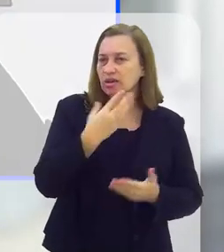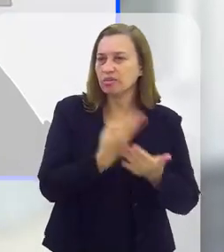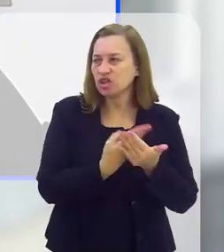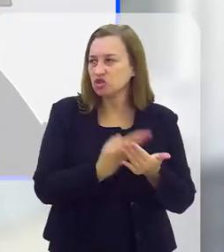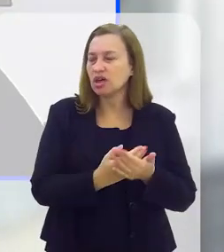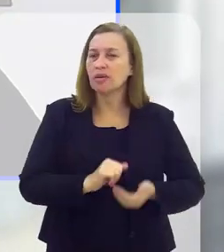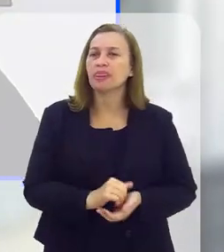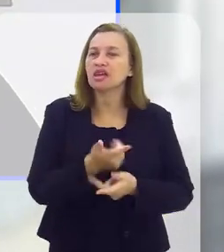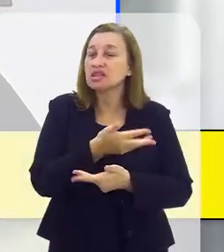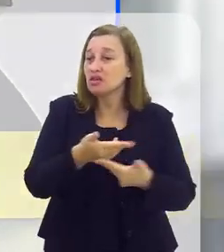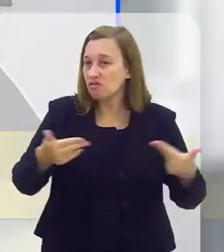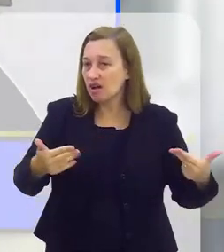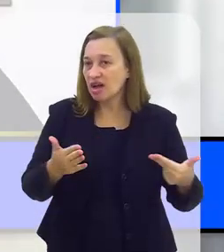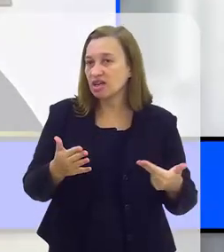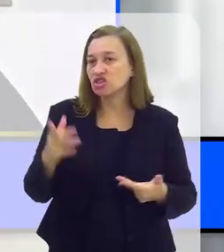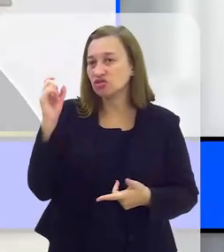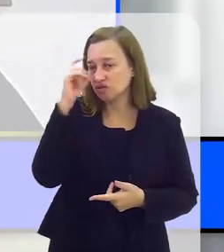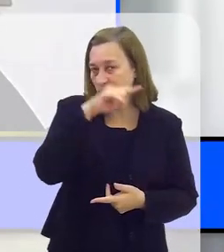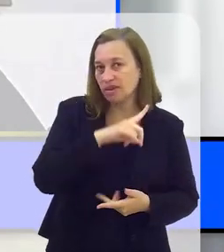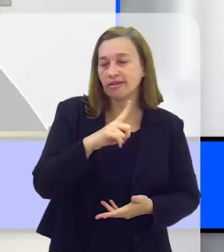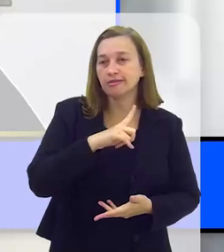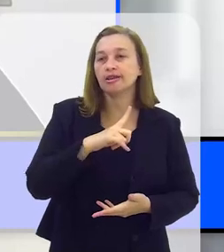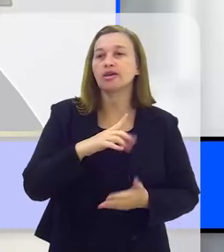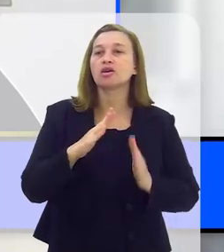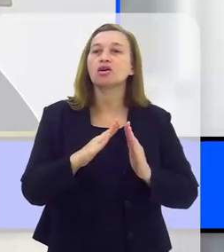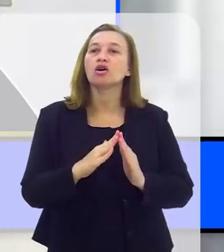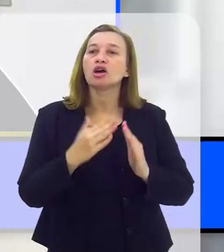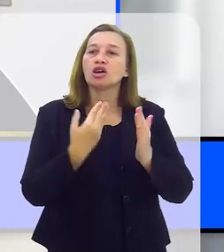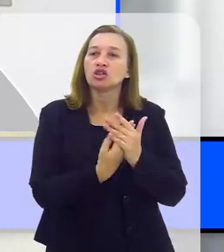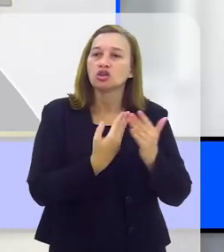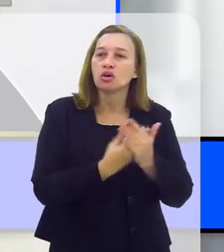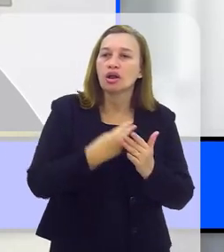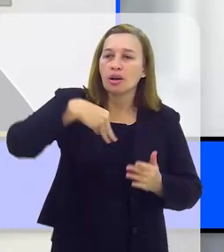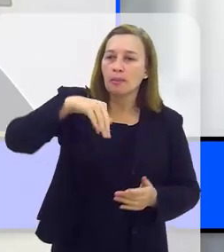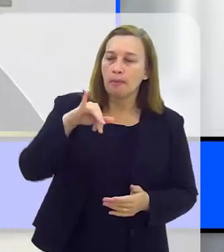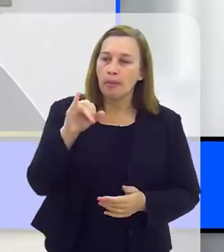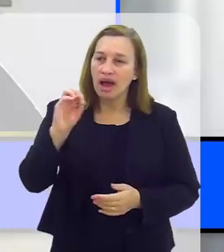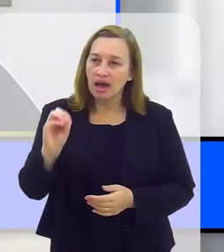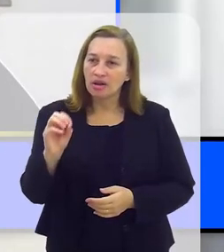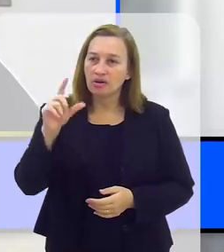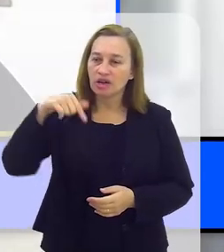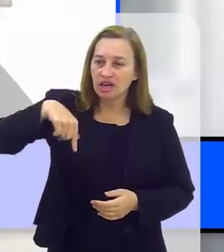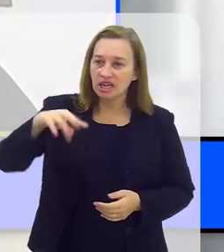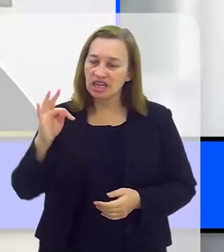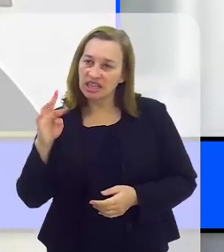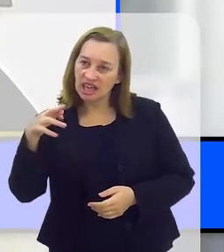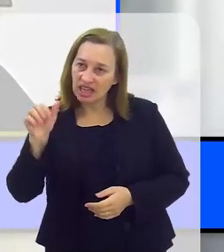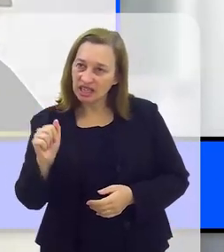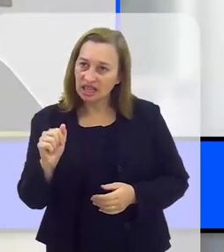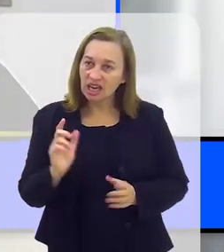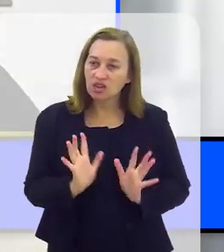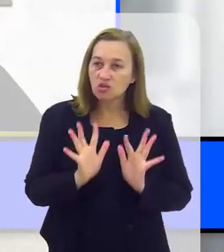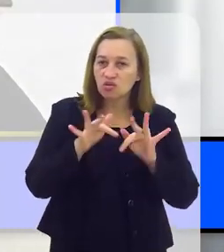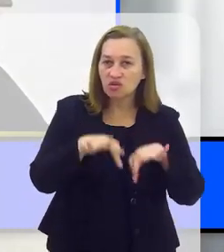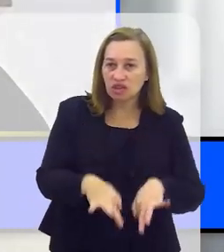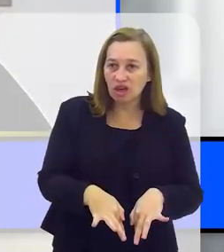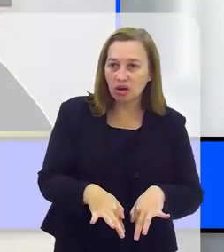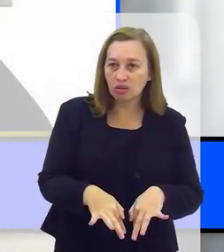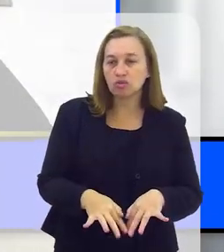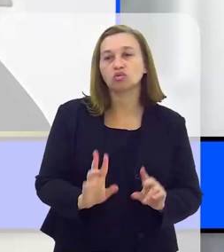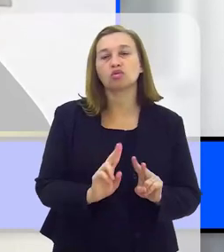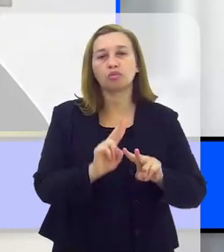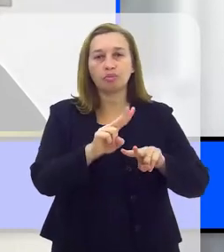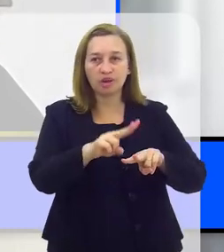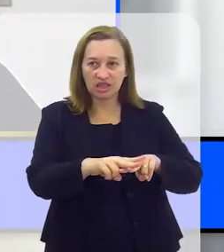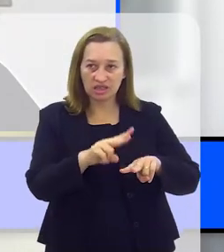Então, são várias barreiras. O colégio Mário Quintana fica no final do presídio. Você passa por todas